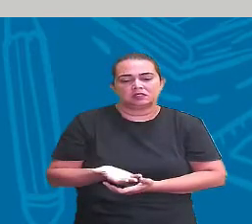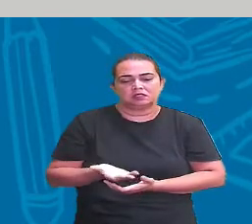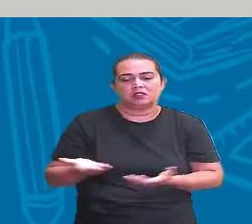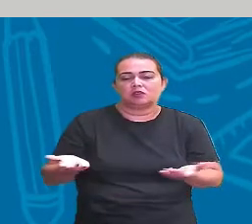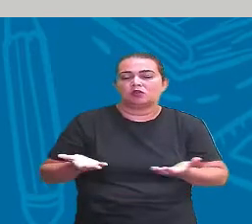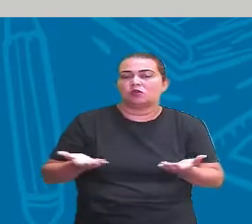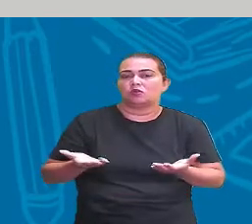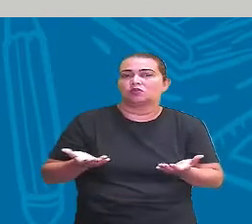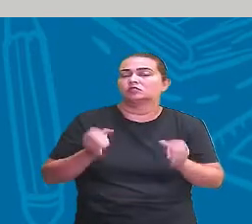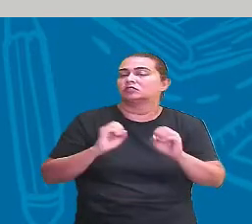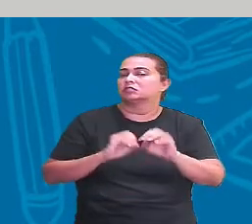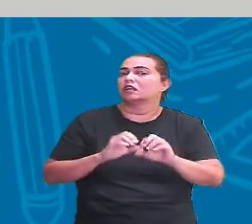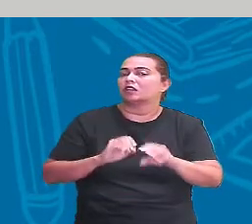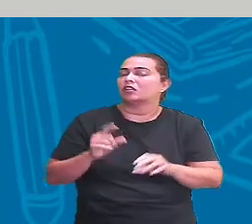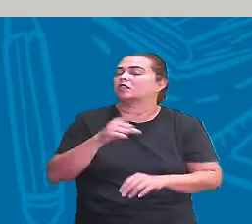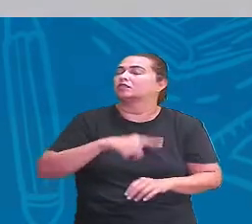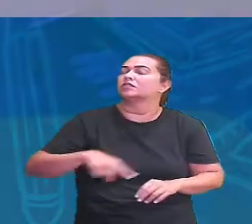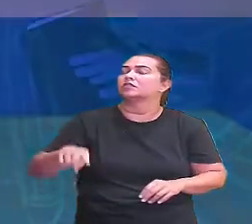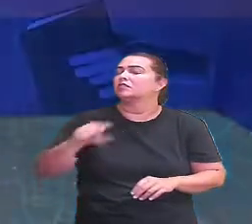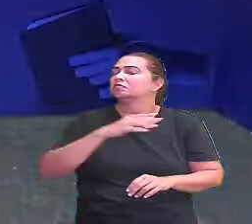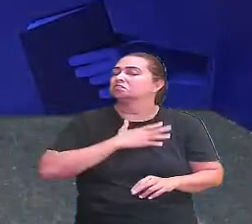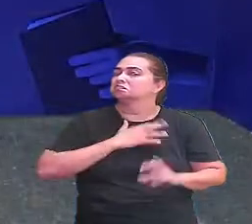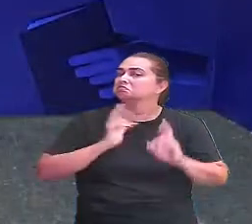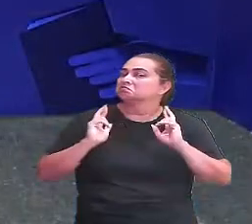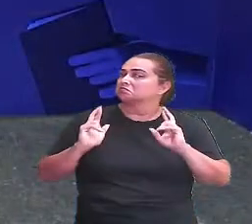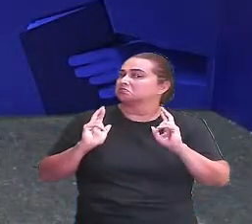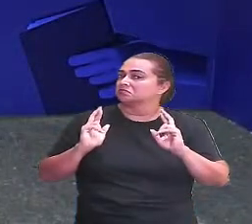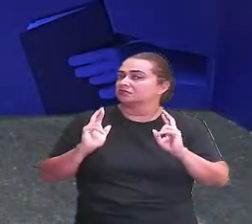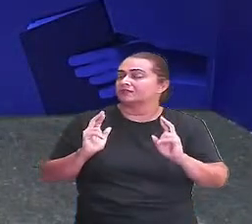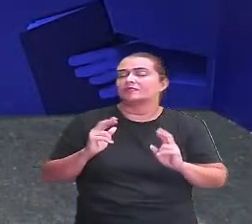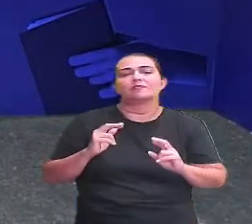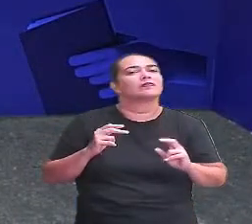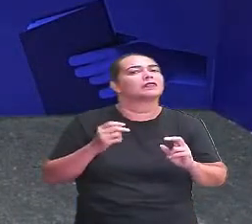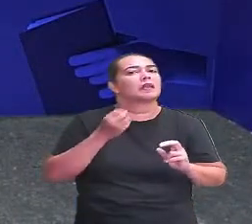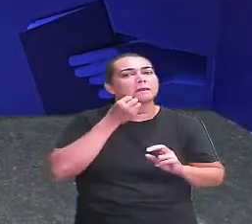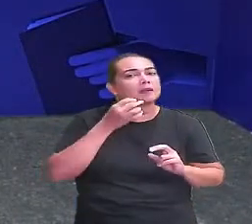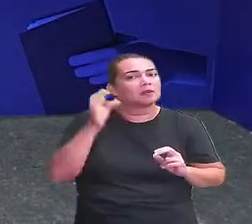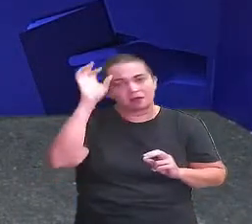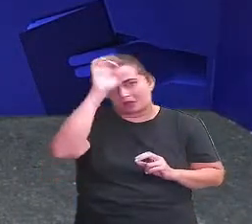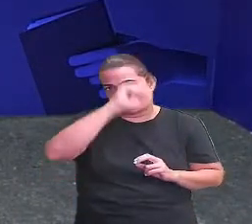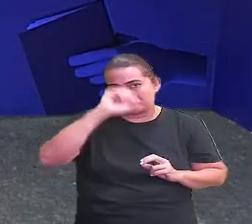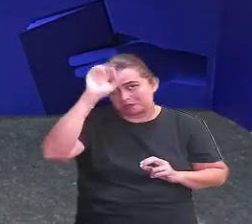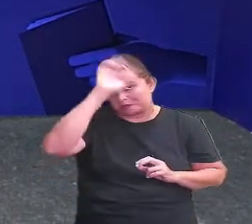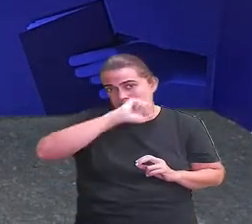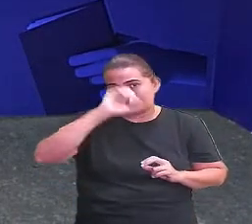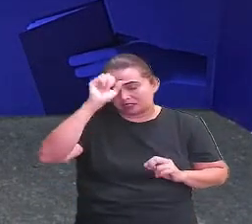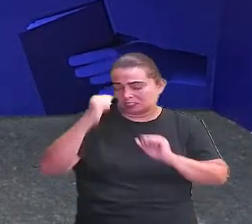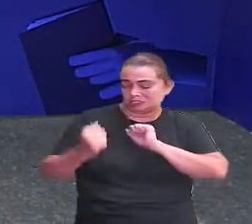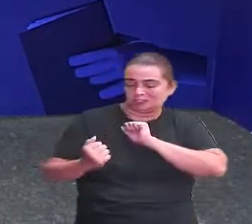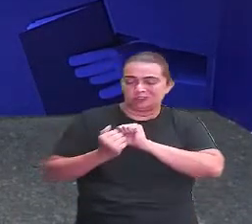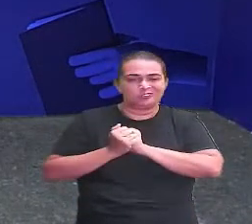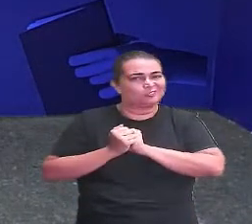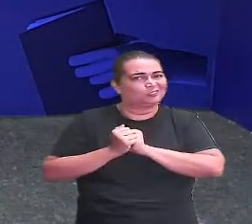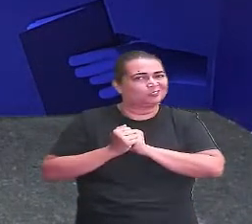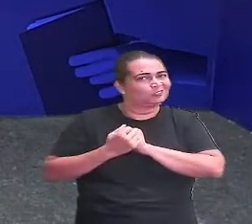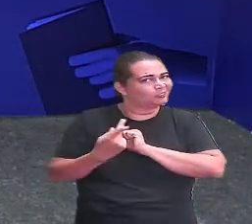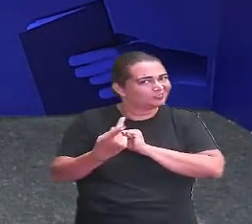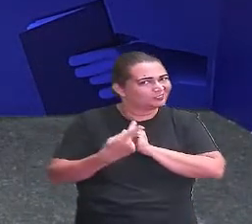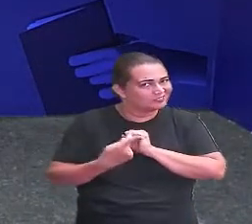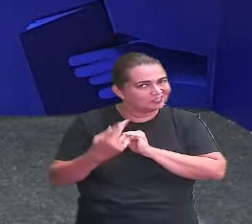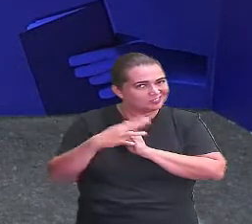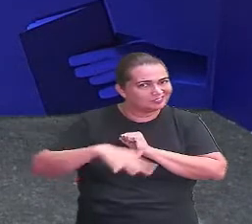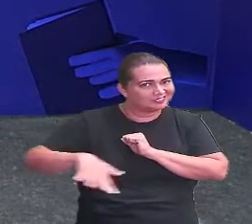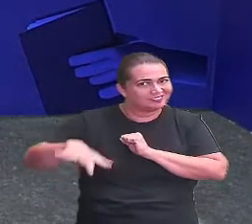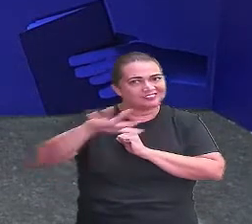aula de hoje. Espero que todos tenham gostado, tenham se divertido bastante, tenham aprendido junto comigo. Tá bom?